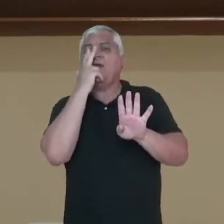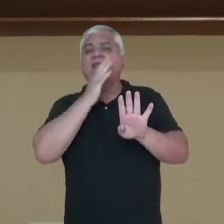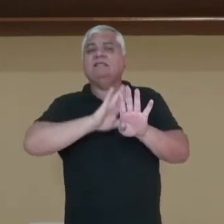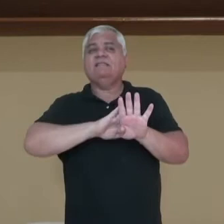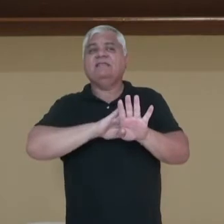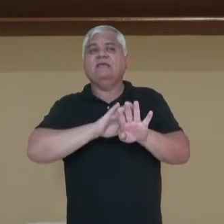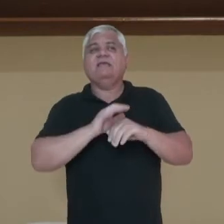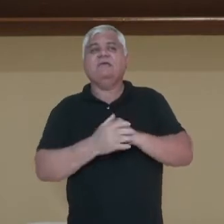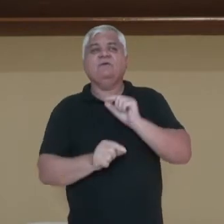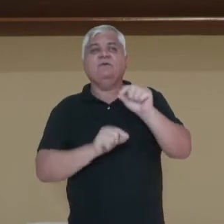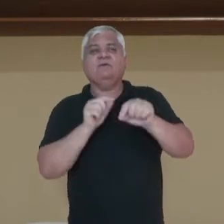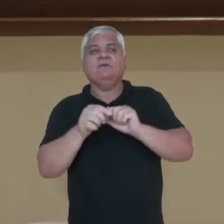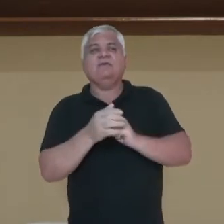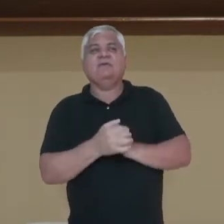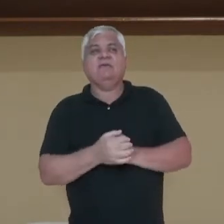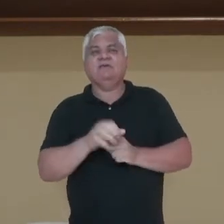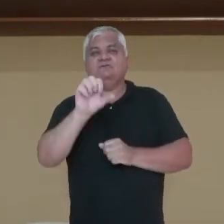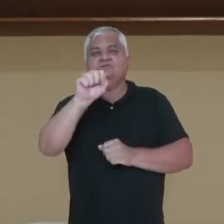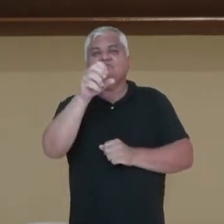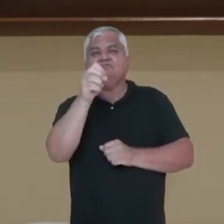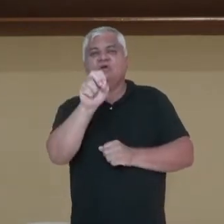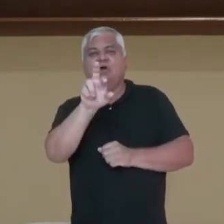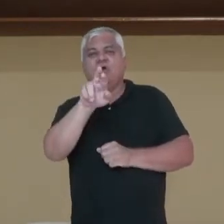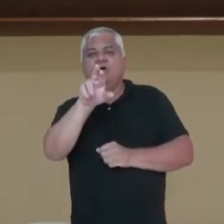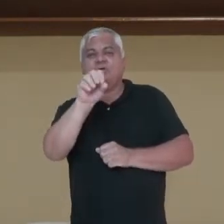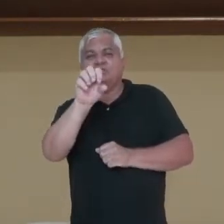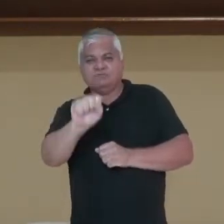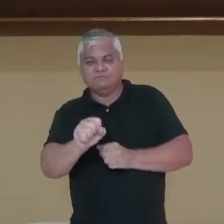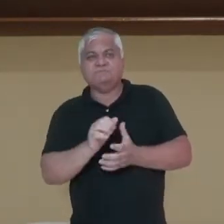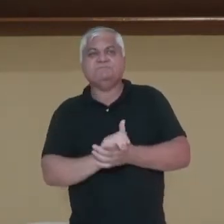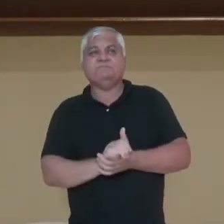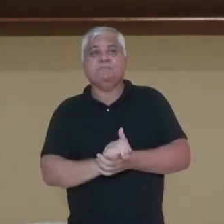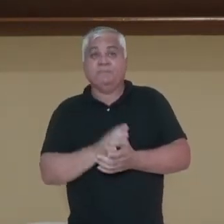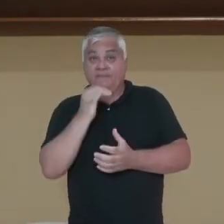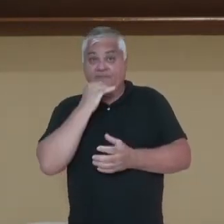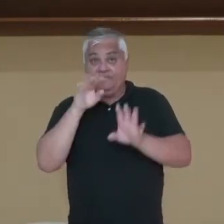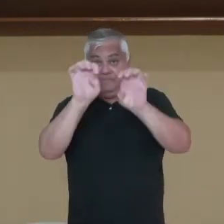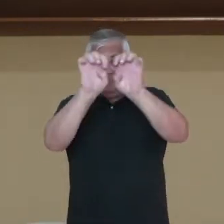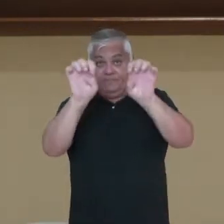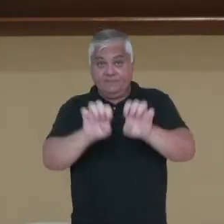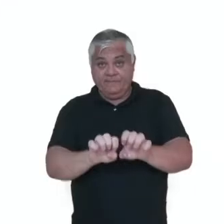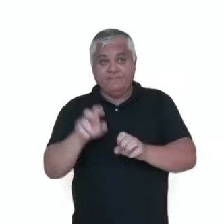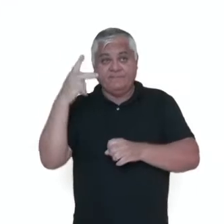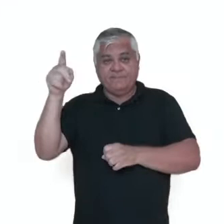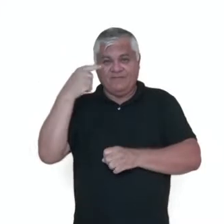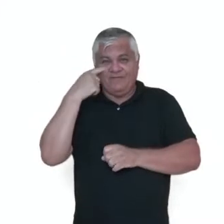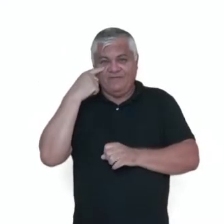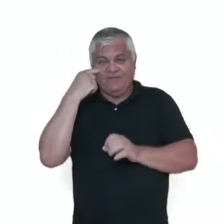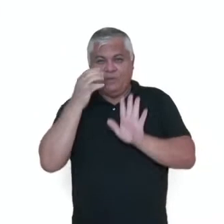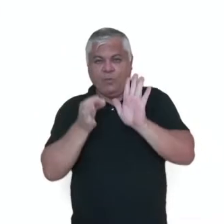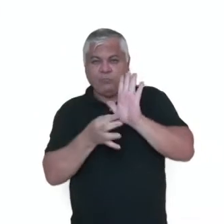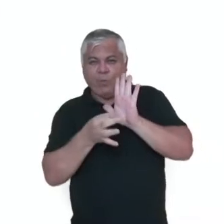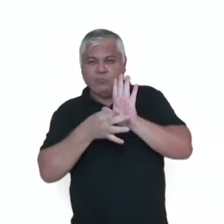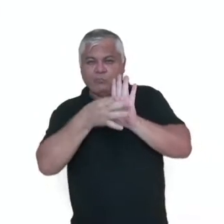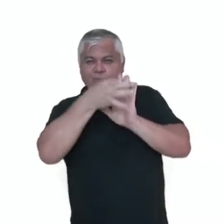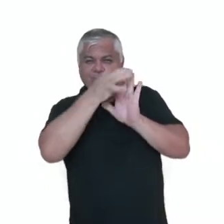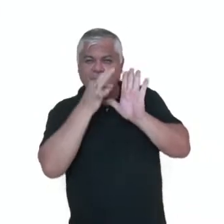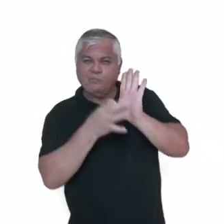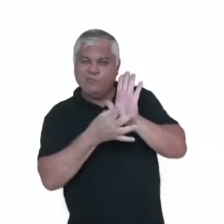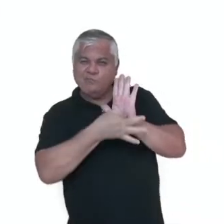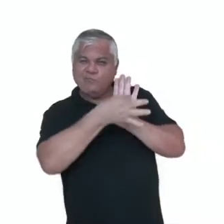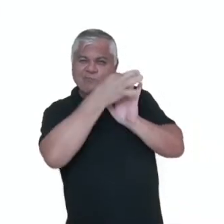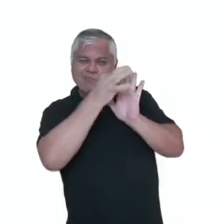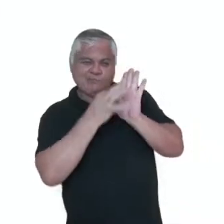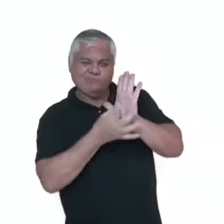soros, que a gente já vai falar aqui. Então essas estruturas, as estruturas dos soros, essas bolinhas marrons que tem atrás da folha,